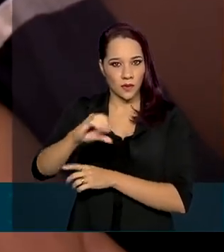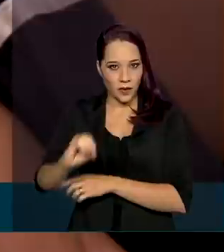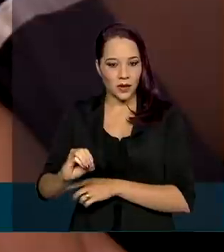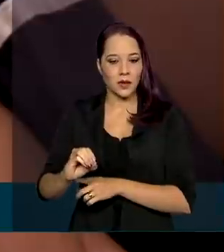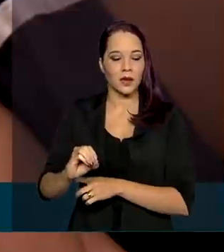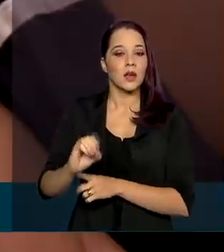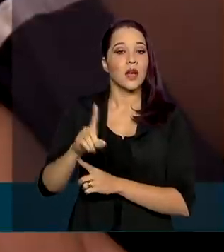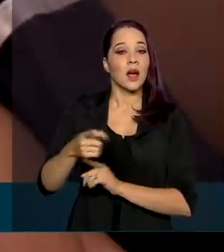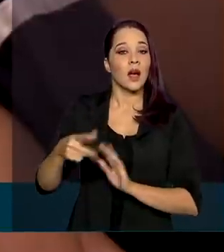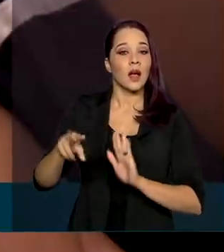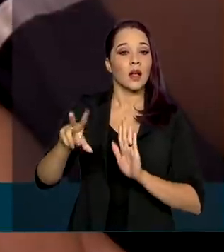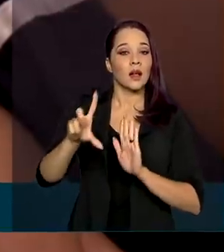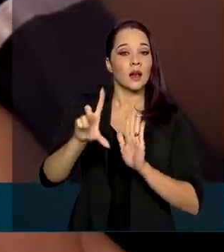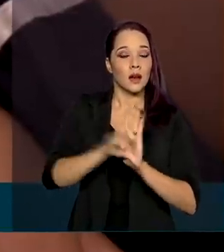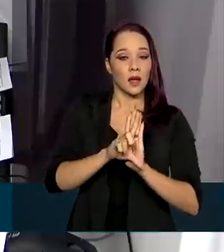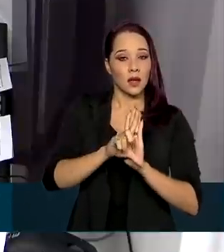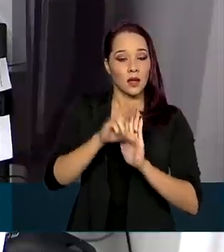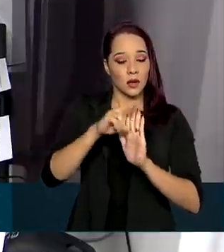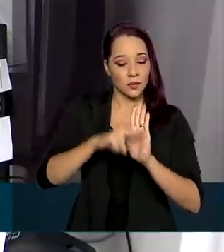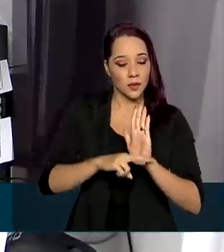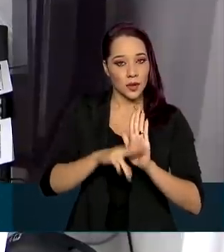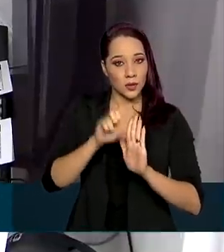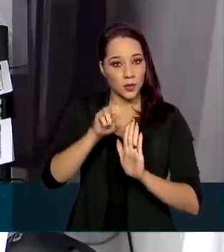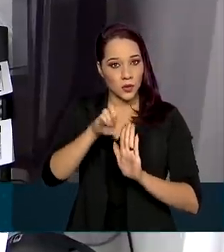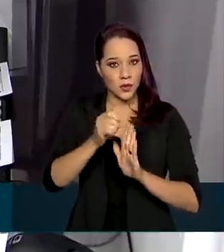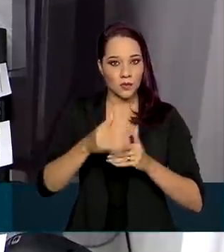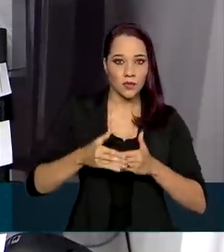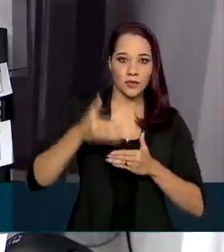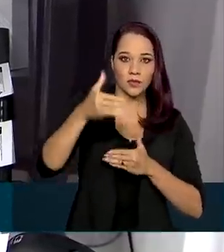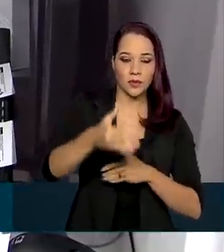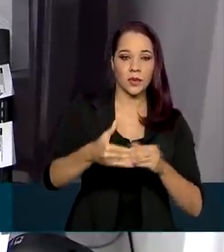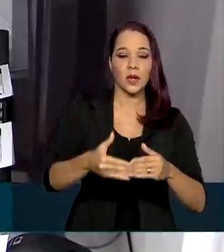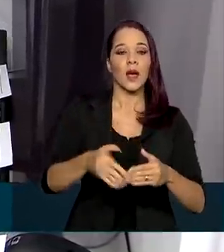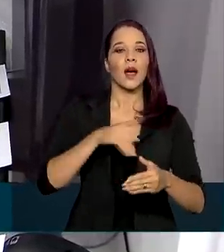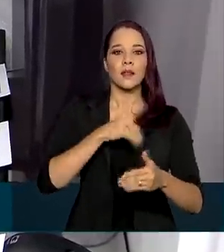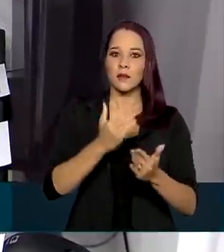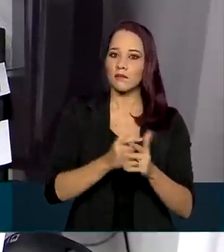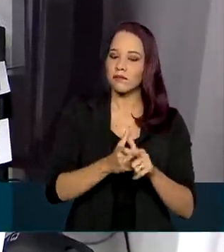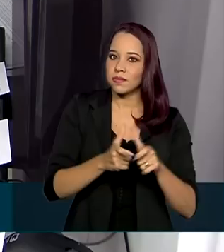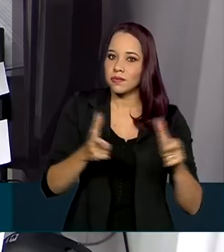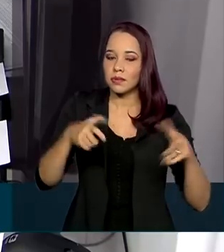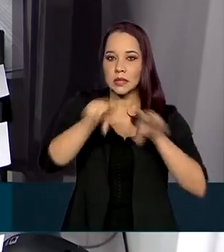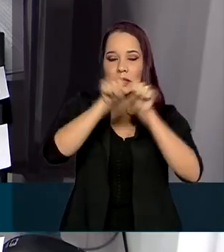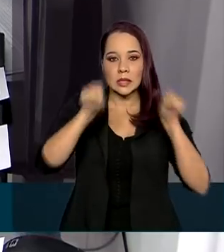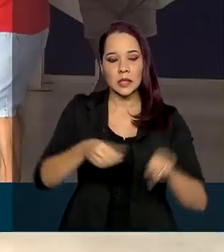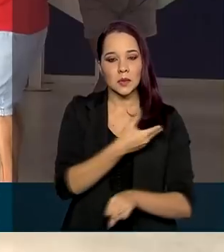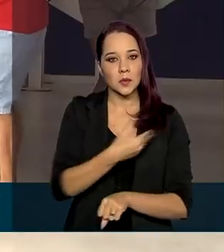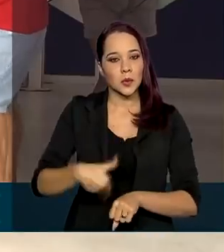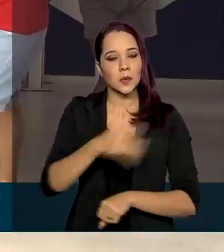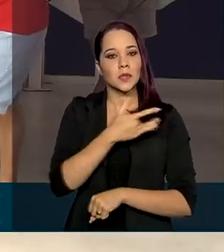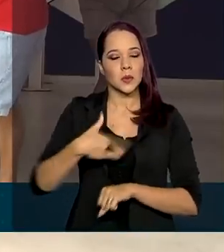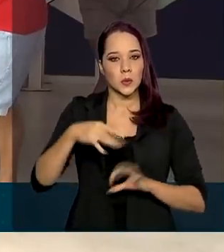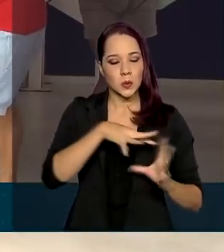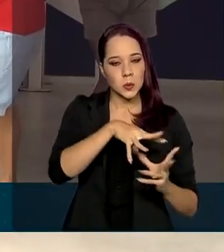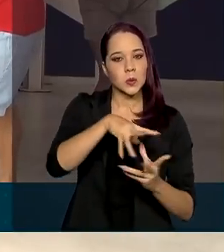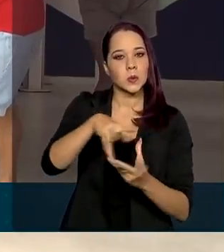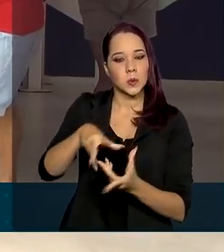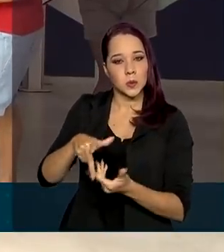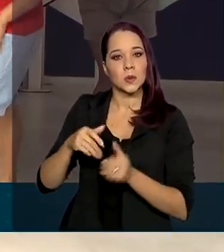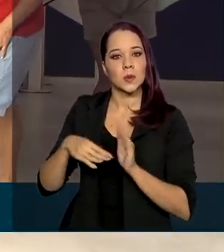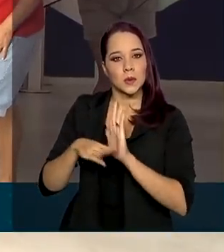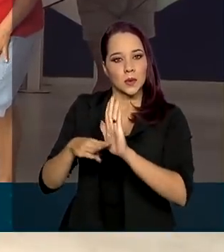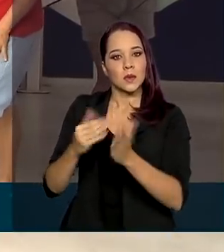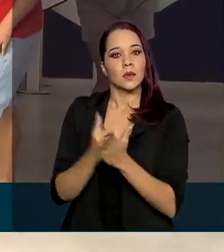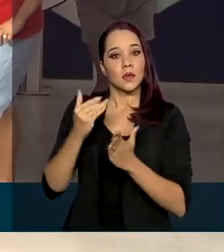a lei que regulamenta o SUS foi promulgada e assim formou-se o maior sistema público de saúde do mundo, que atende mais de